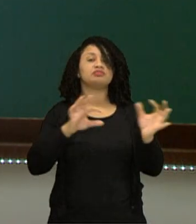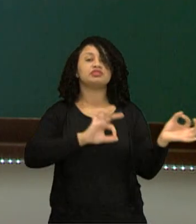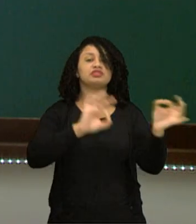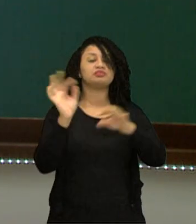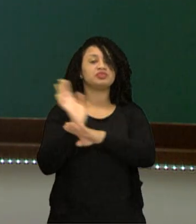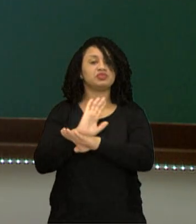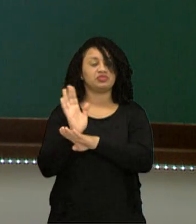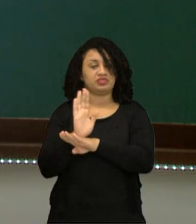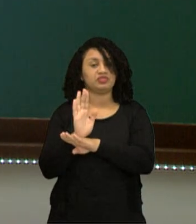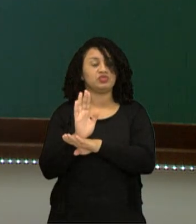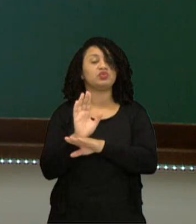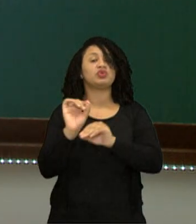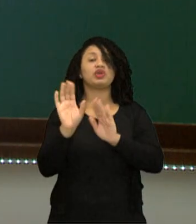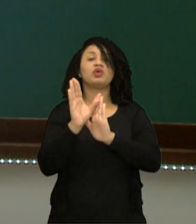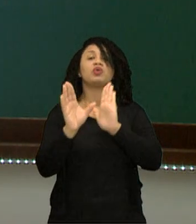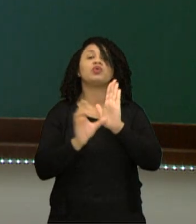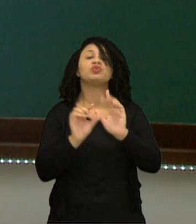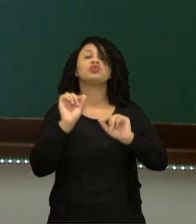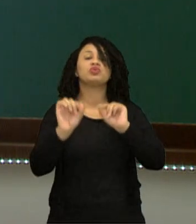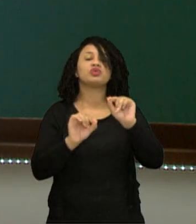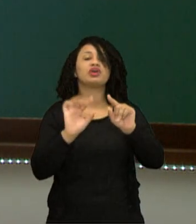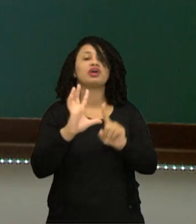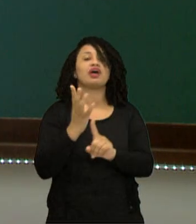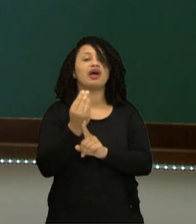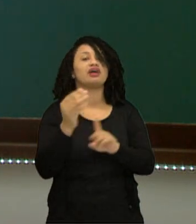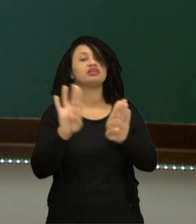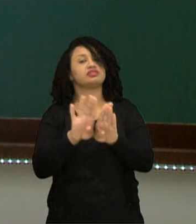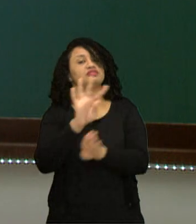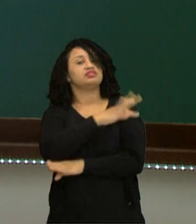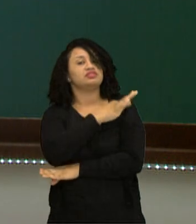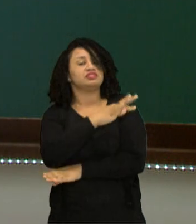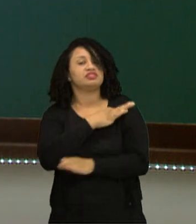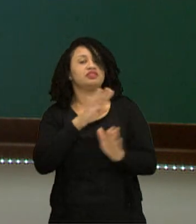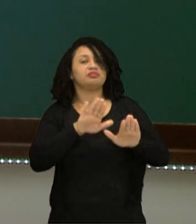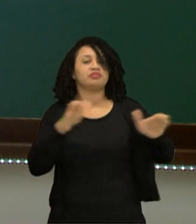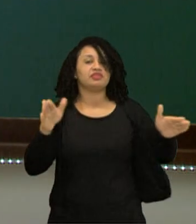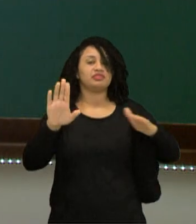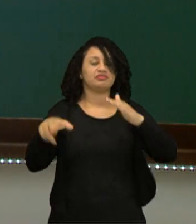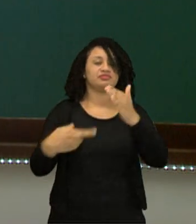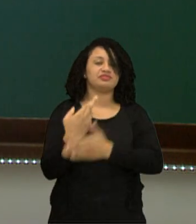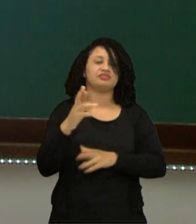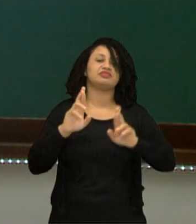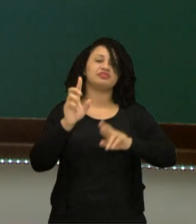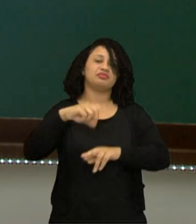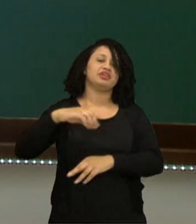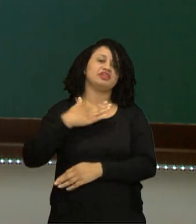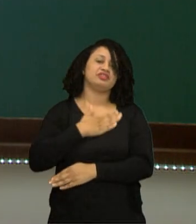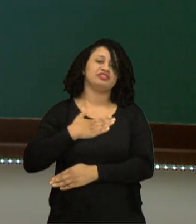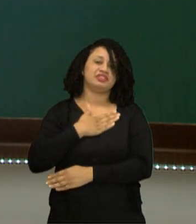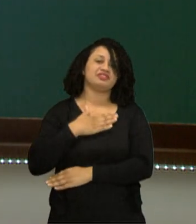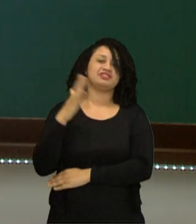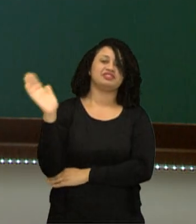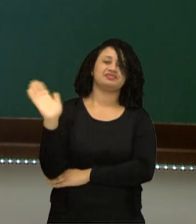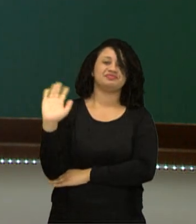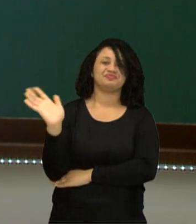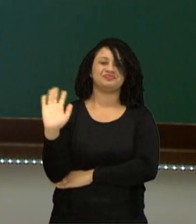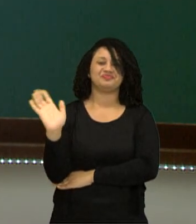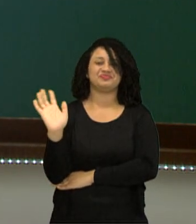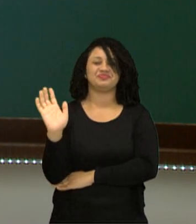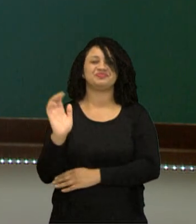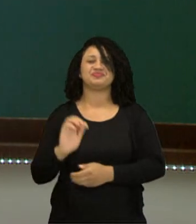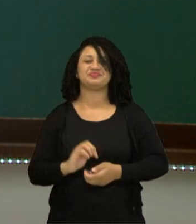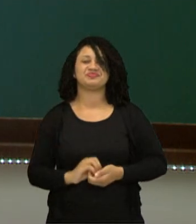Nesse vídeo de hoje, nós falamos, então, sobre a arte e técnica renascentista. Espero que vocês tenham gostado. Até breve! Transcrição